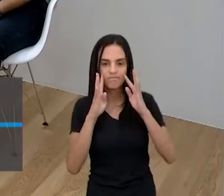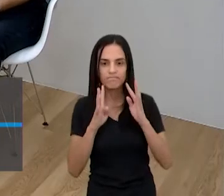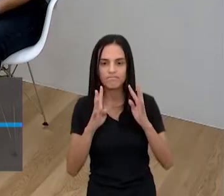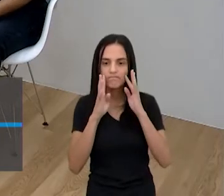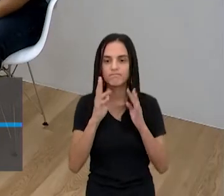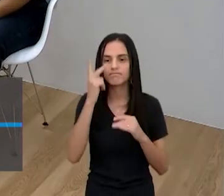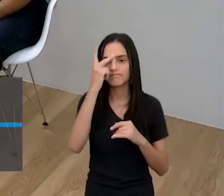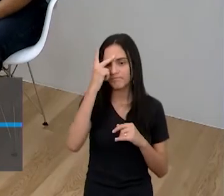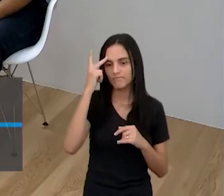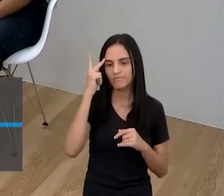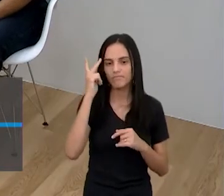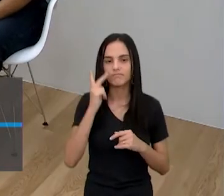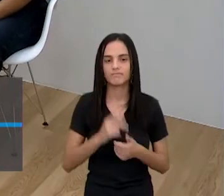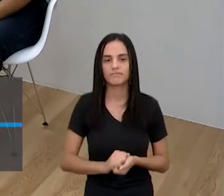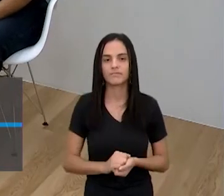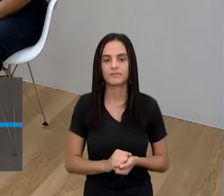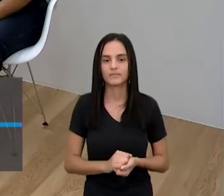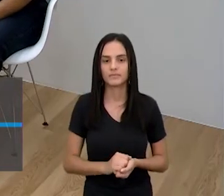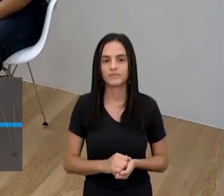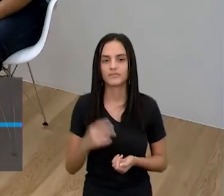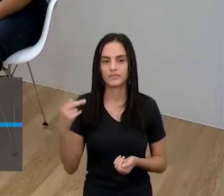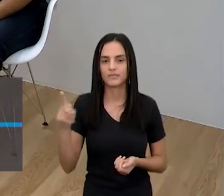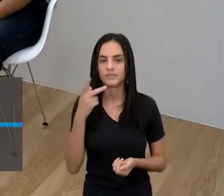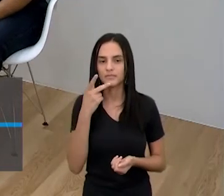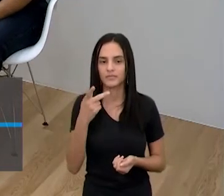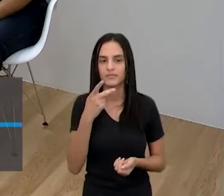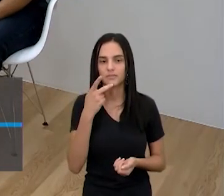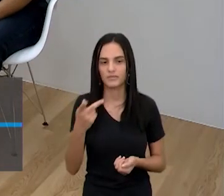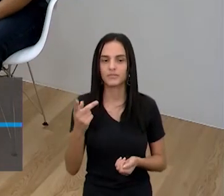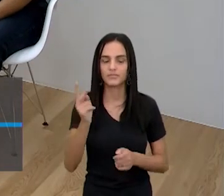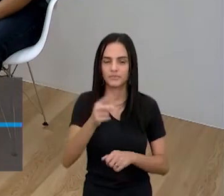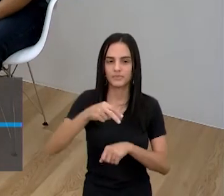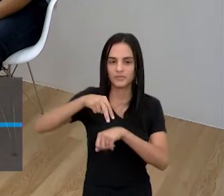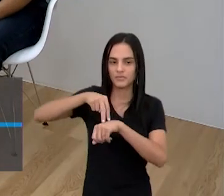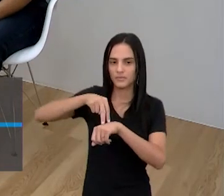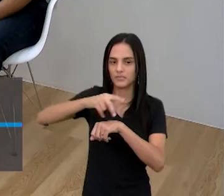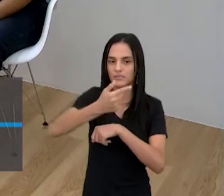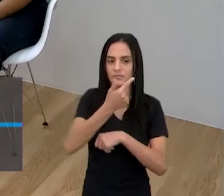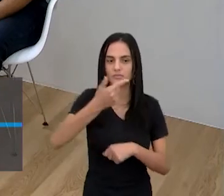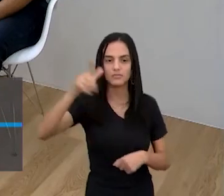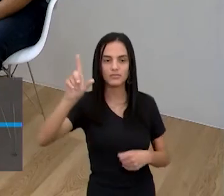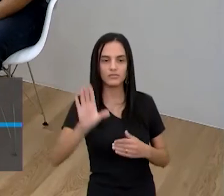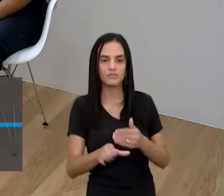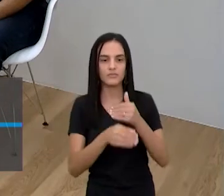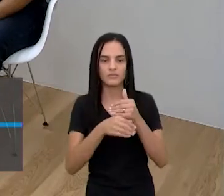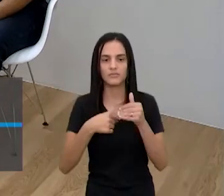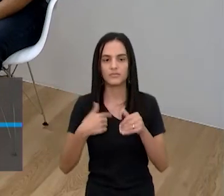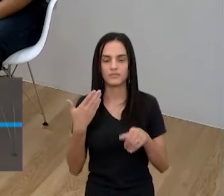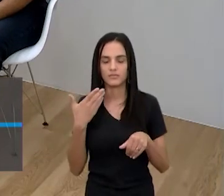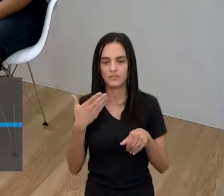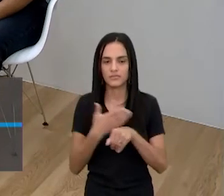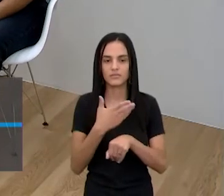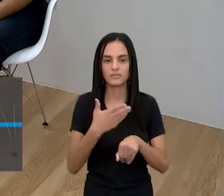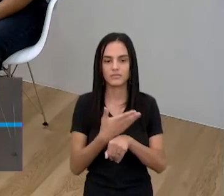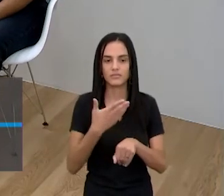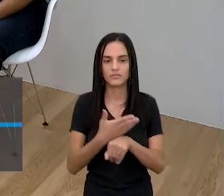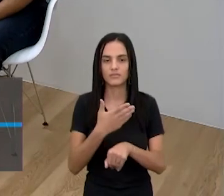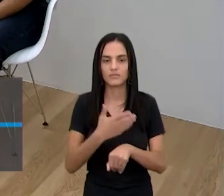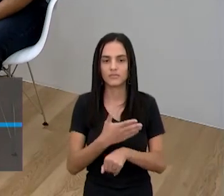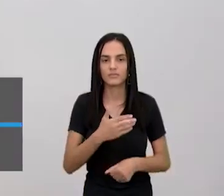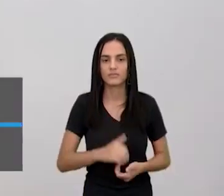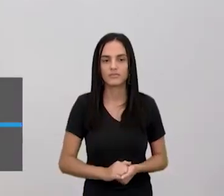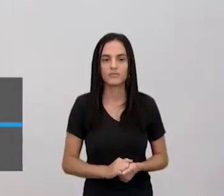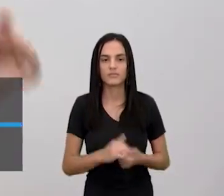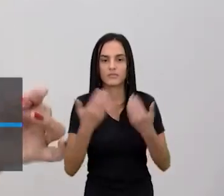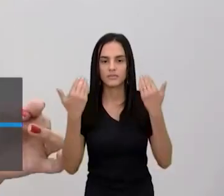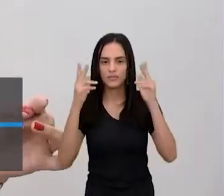Não, aquela coisa assim, ó. E, ó, você falou de postura? No outro componente que eu participo, né? No outro aprofundamento, corpo,